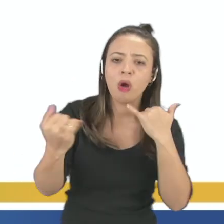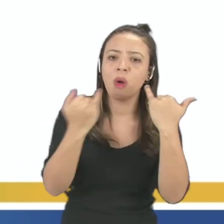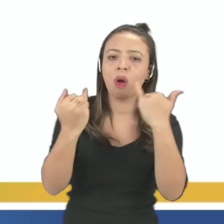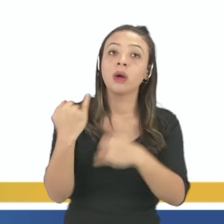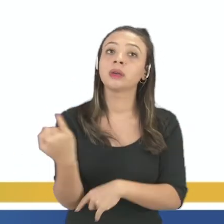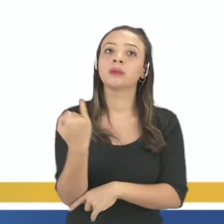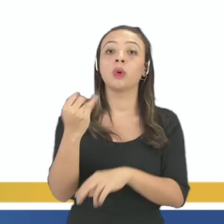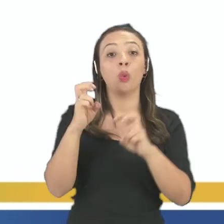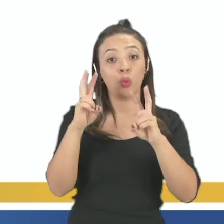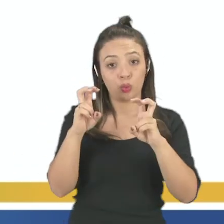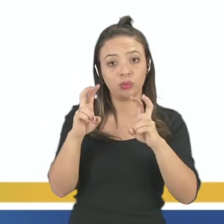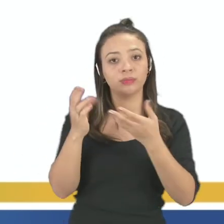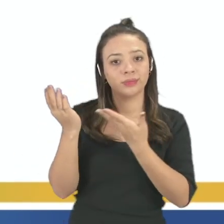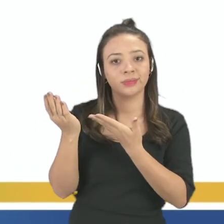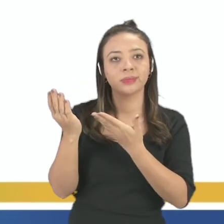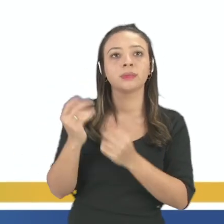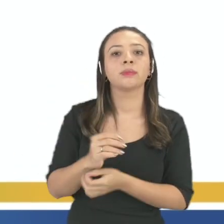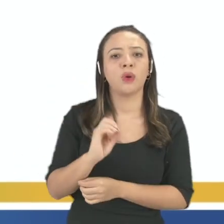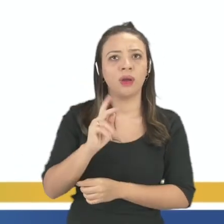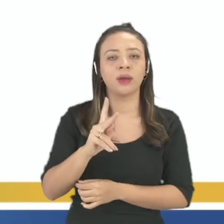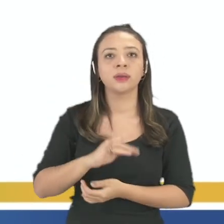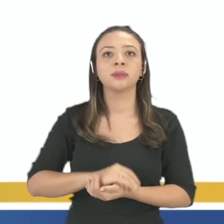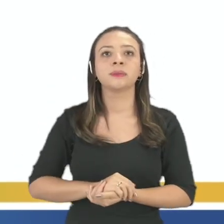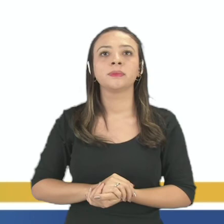sobre a biopirataria. Ok, gente?